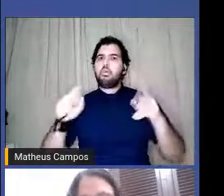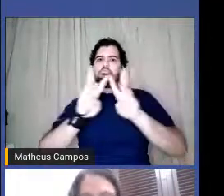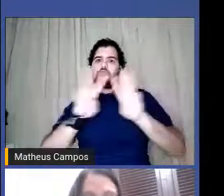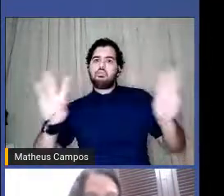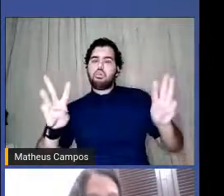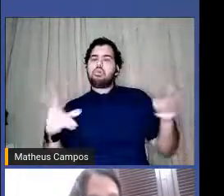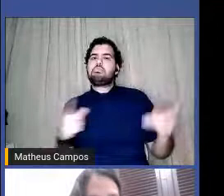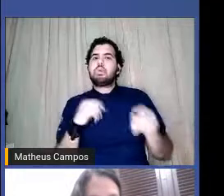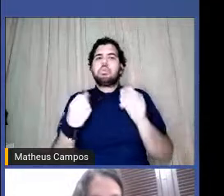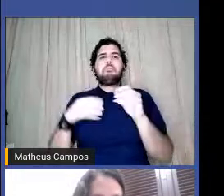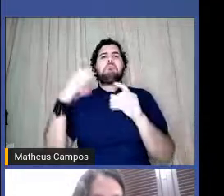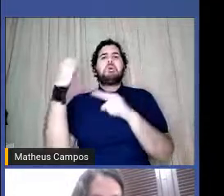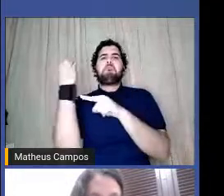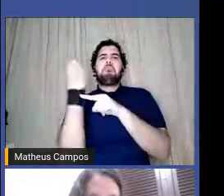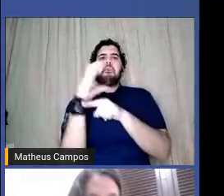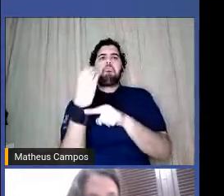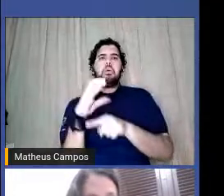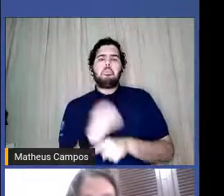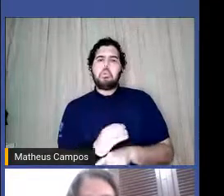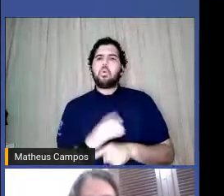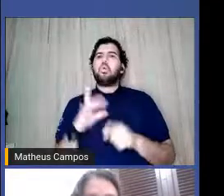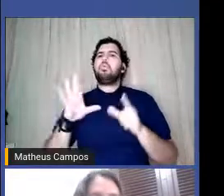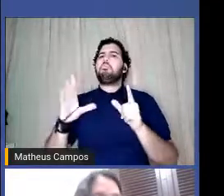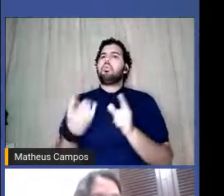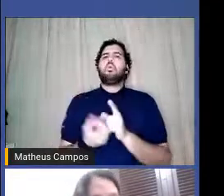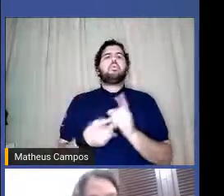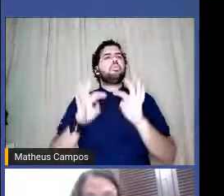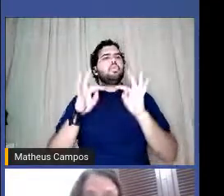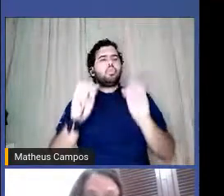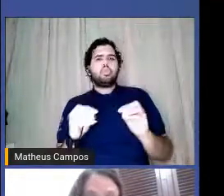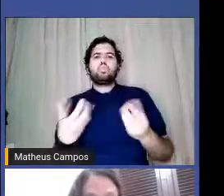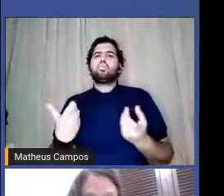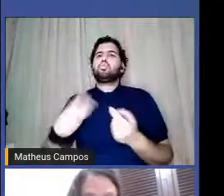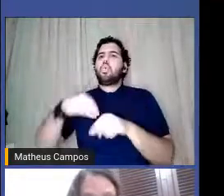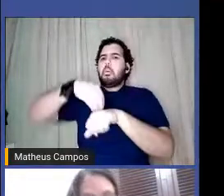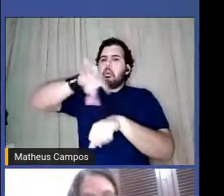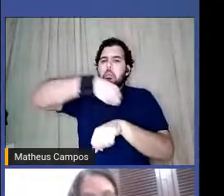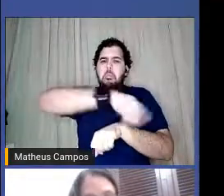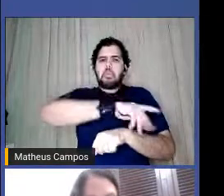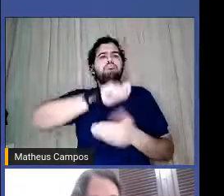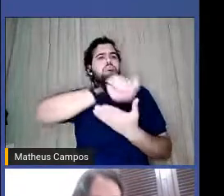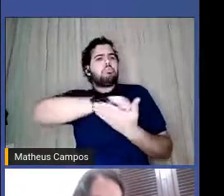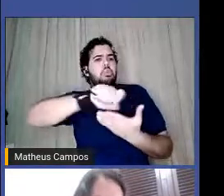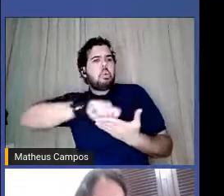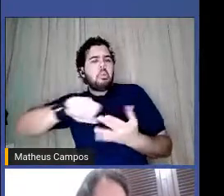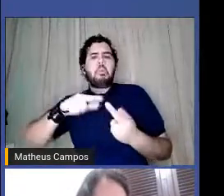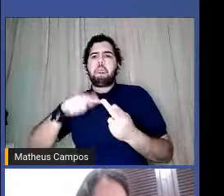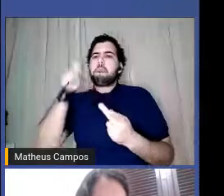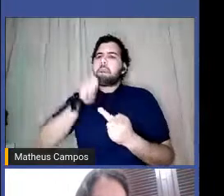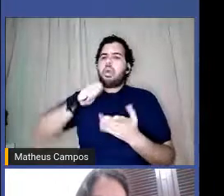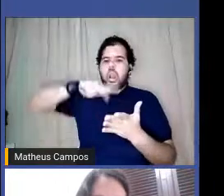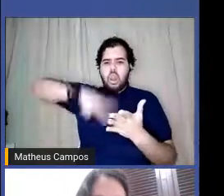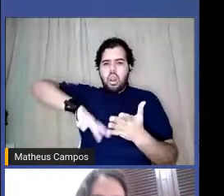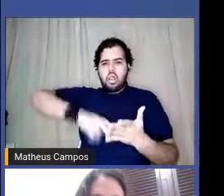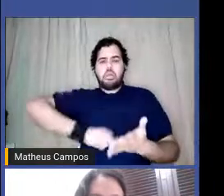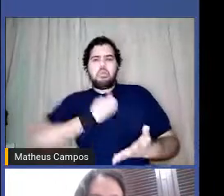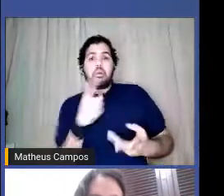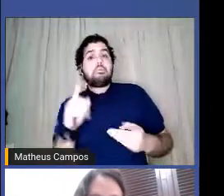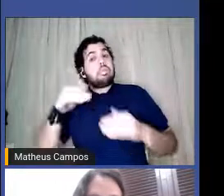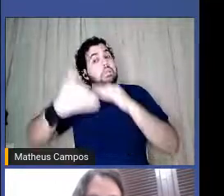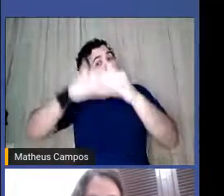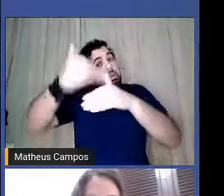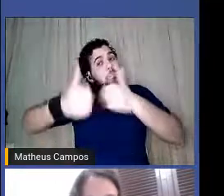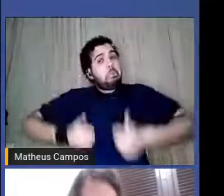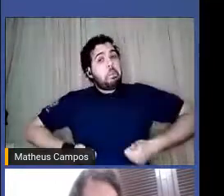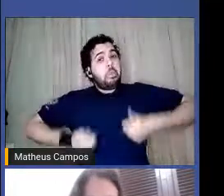gente vai postando coisas, conteúdos de incentivo à escrita, mulheres lendo poemas, até as coisas melhorarem, e a